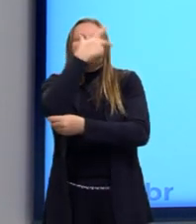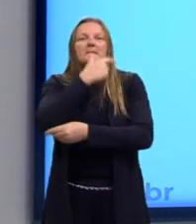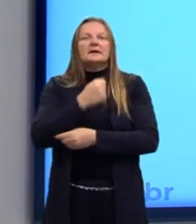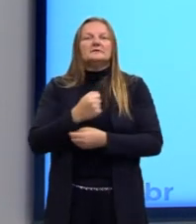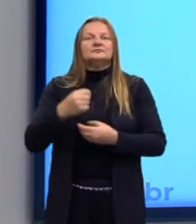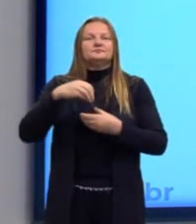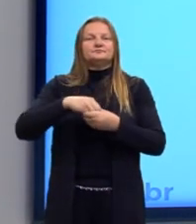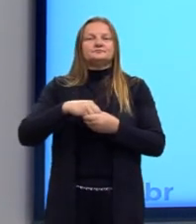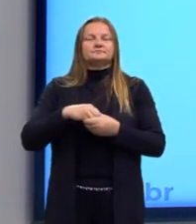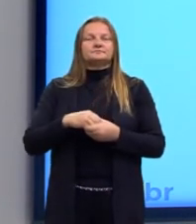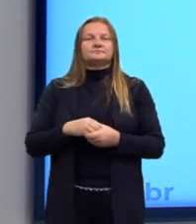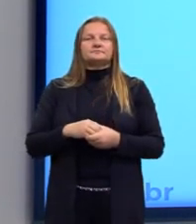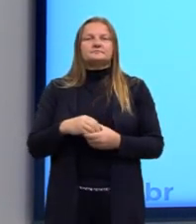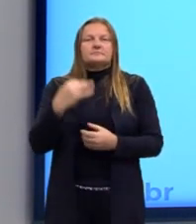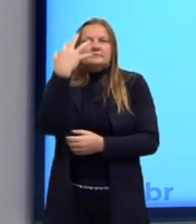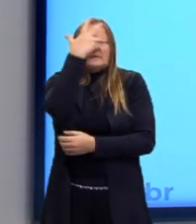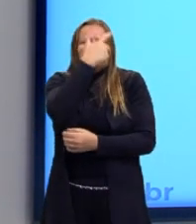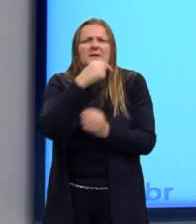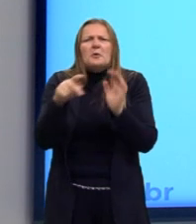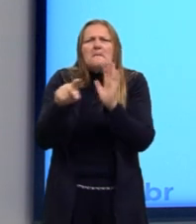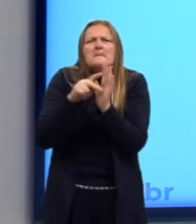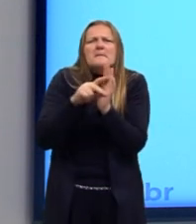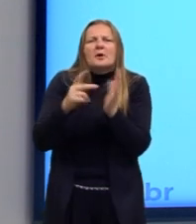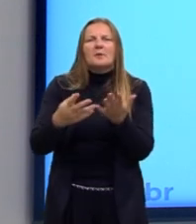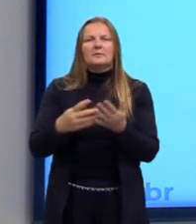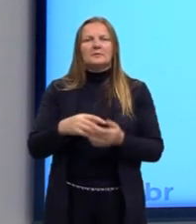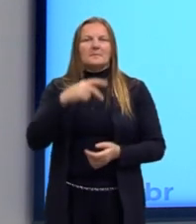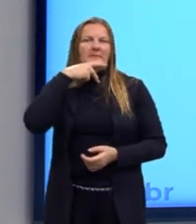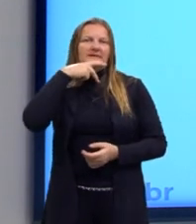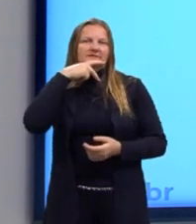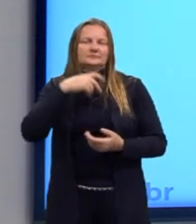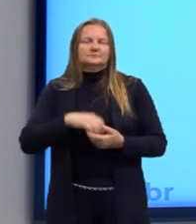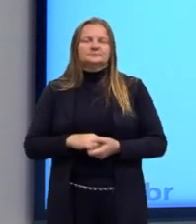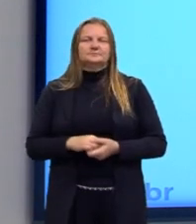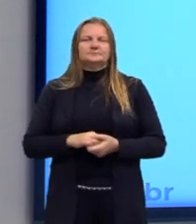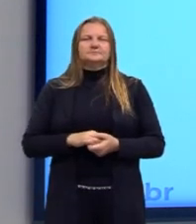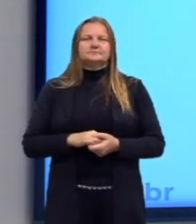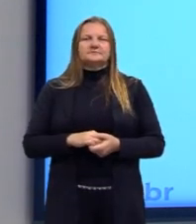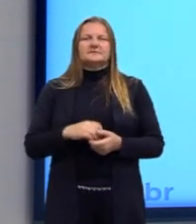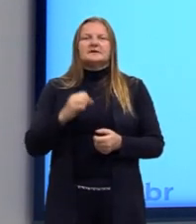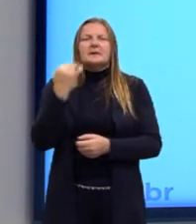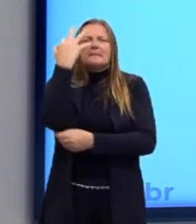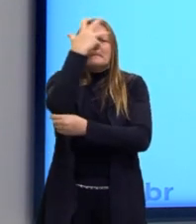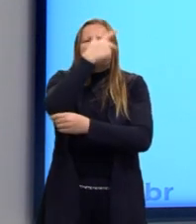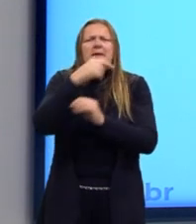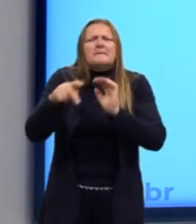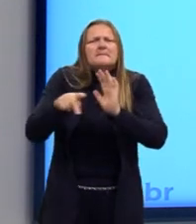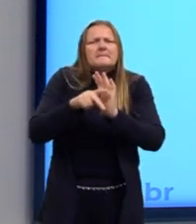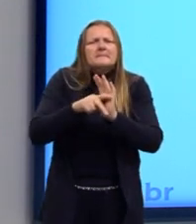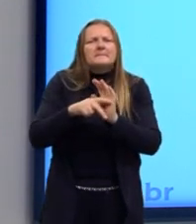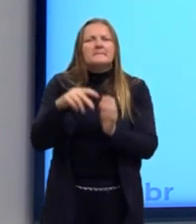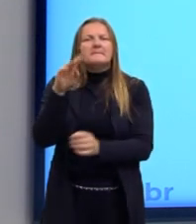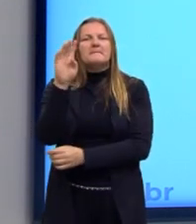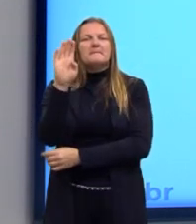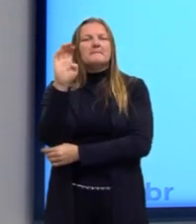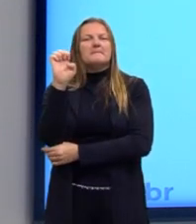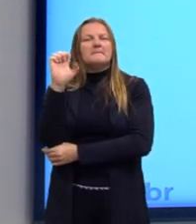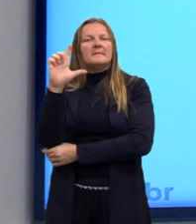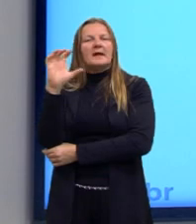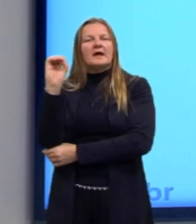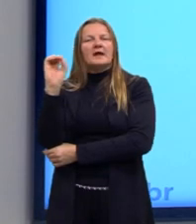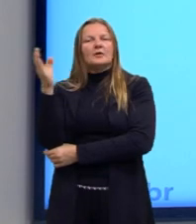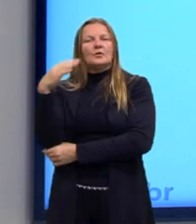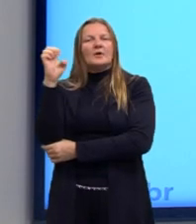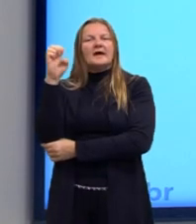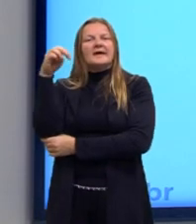o belo em si, a beleza em si. Sempre que nós falarmos a beleza em si, o belo em si, é algo que está no